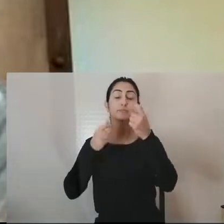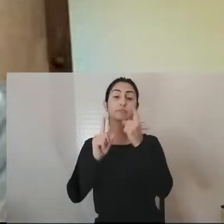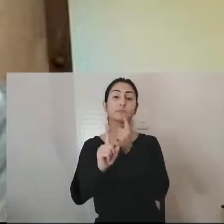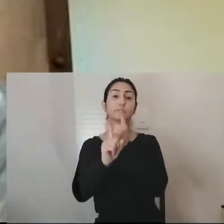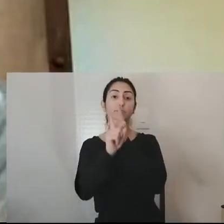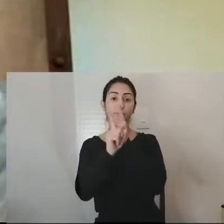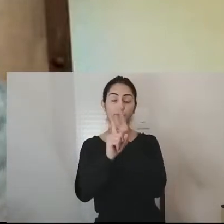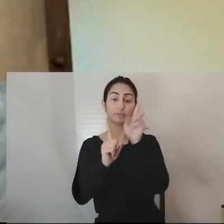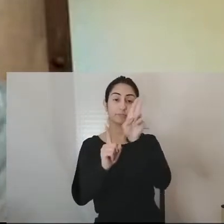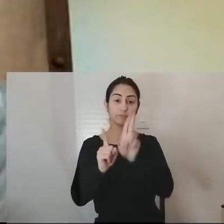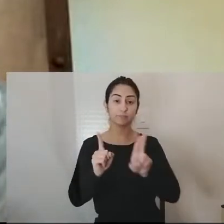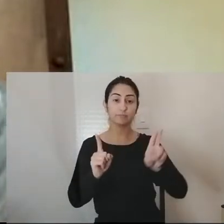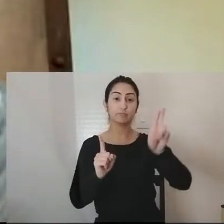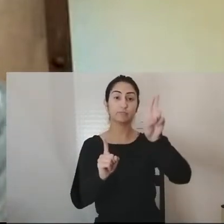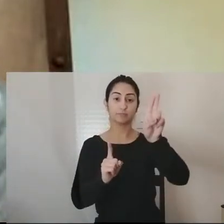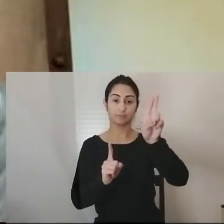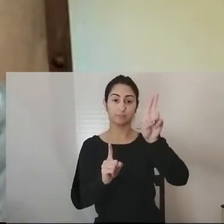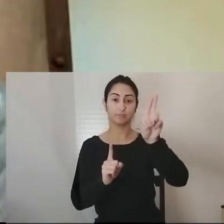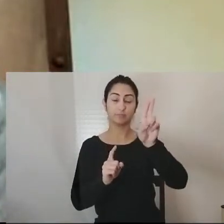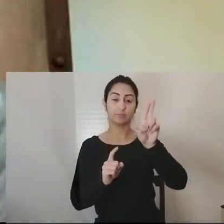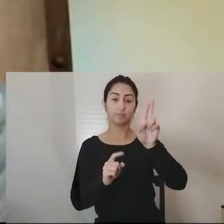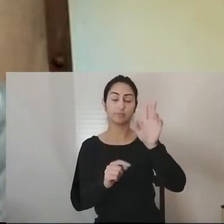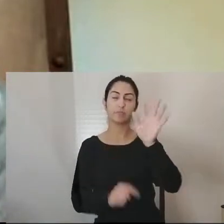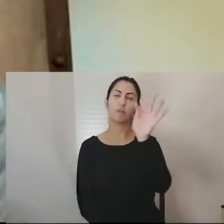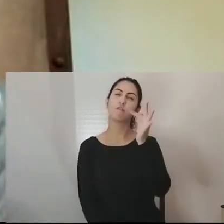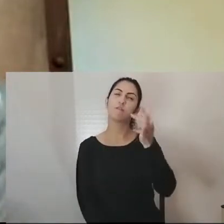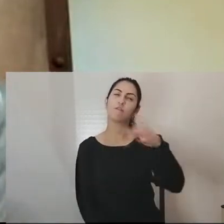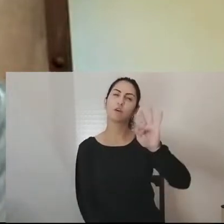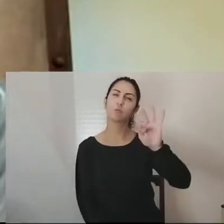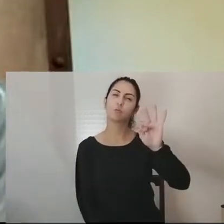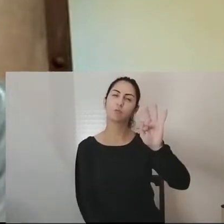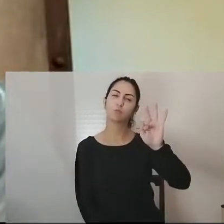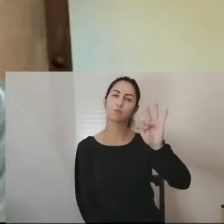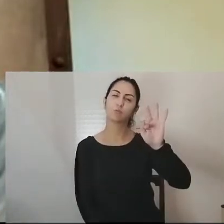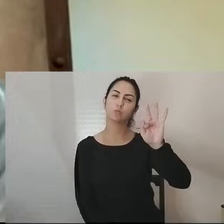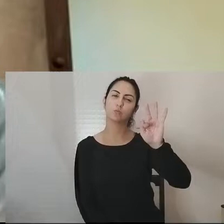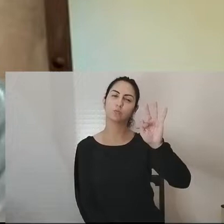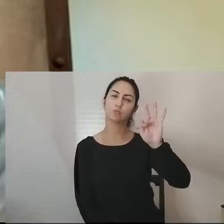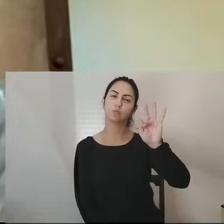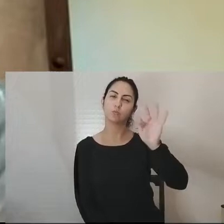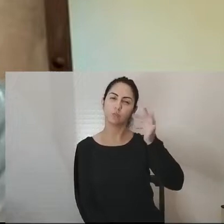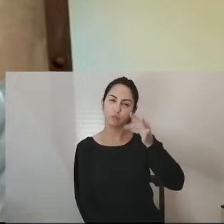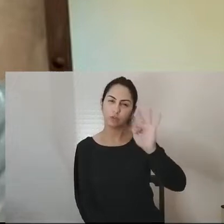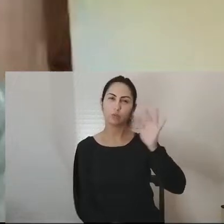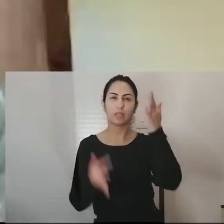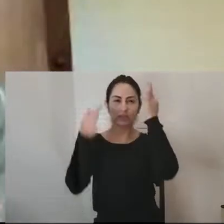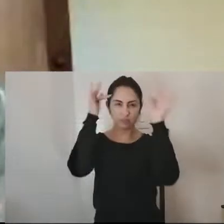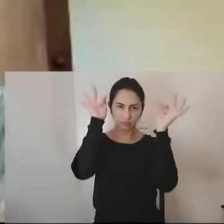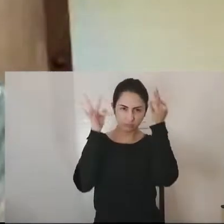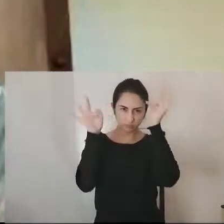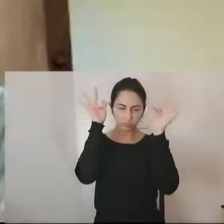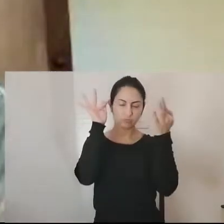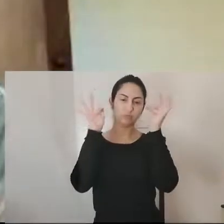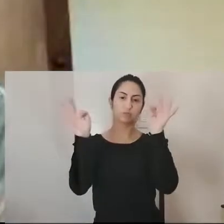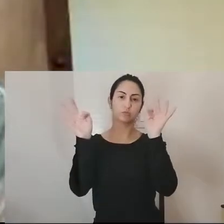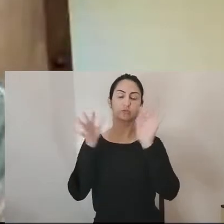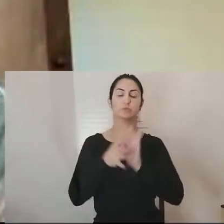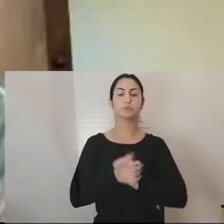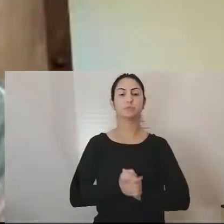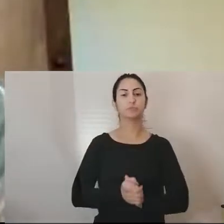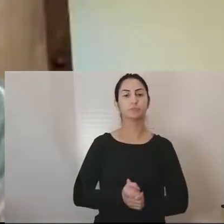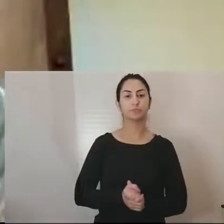Universidade de Vardegundland, pela Faculdade de Filosofia. E